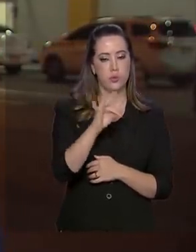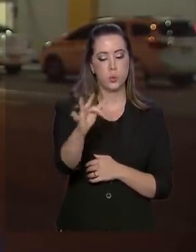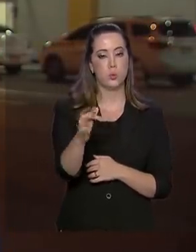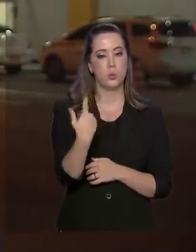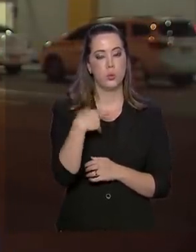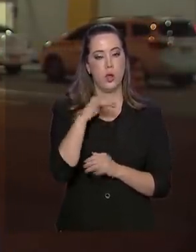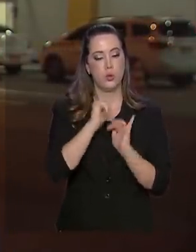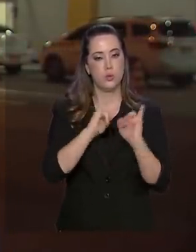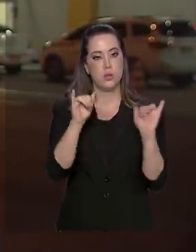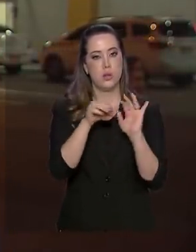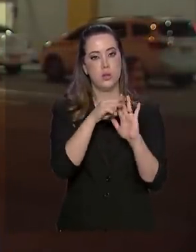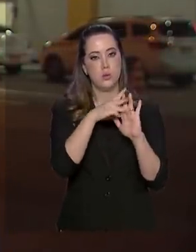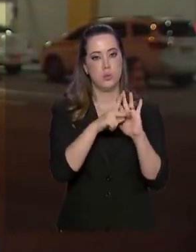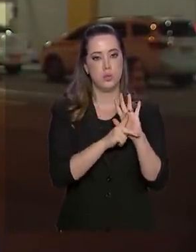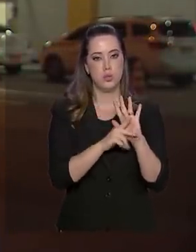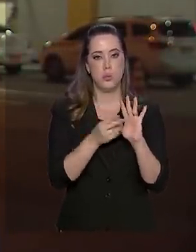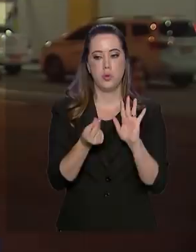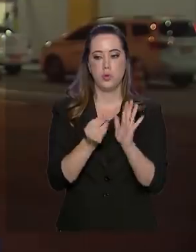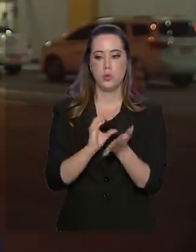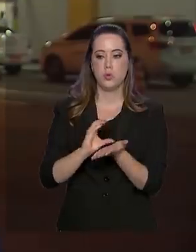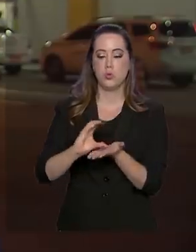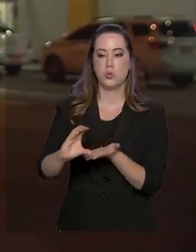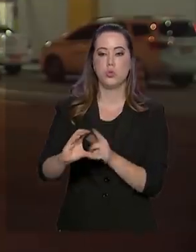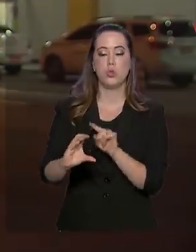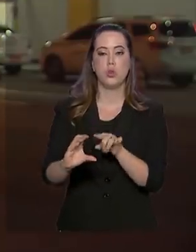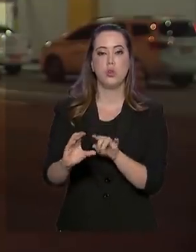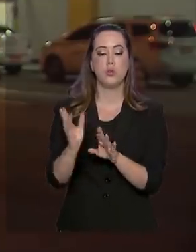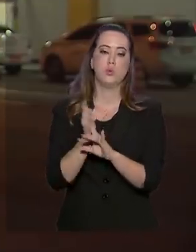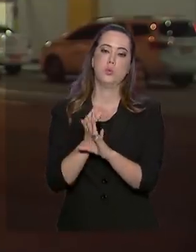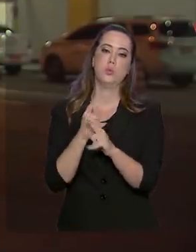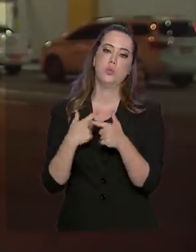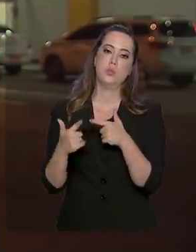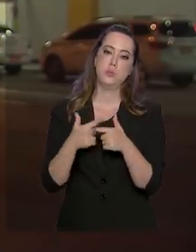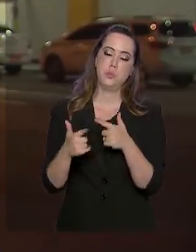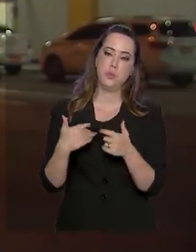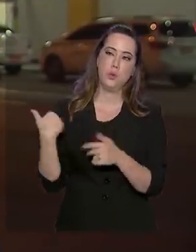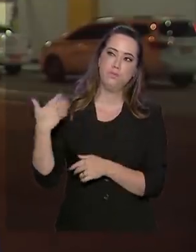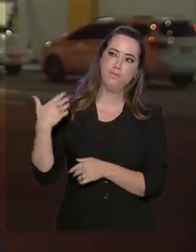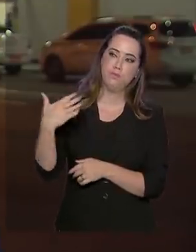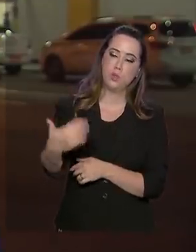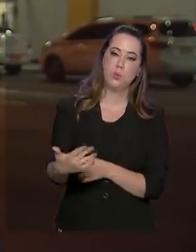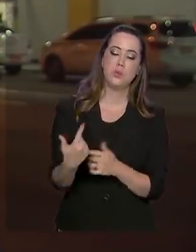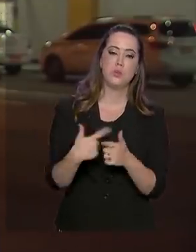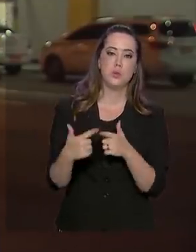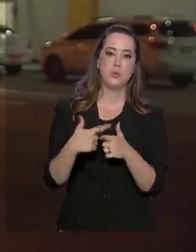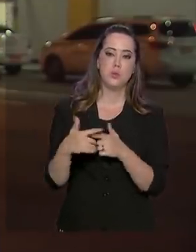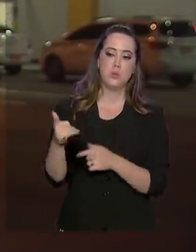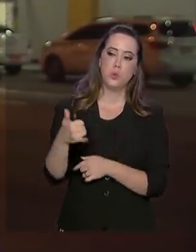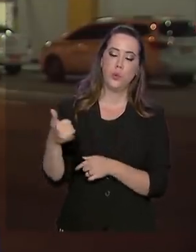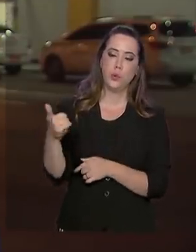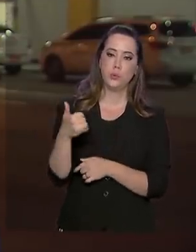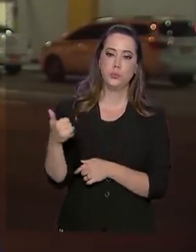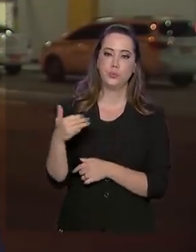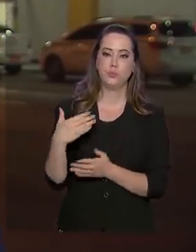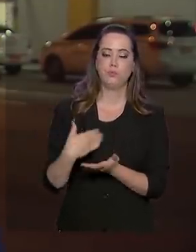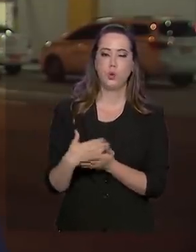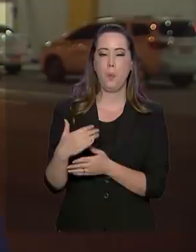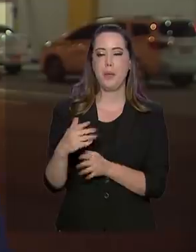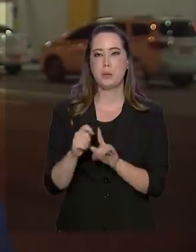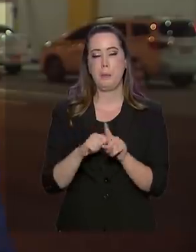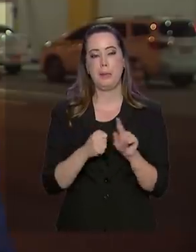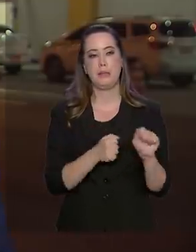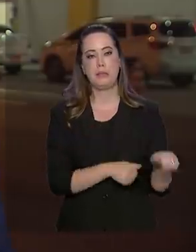provisória para garantir recursos para os municípios atingidos. Desde o começo do surgimento das manchas de óleo, no início de